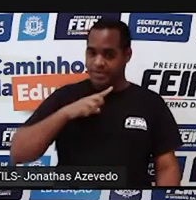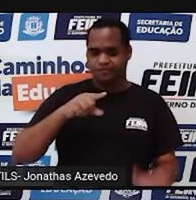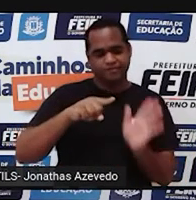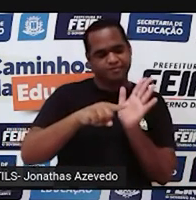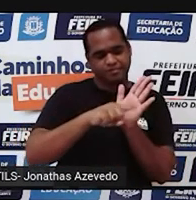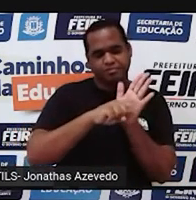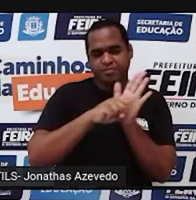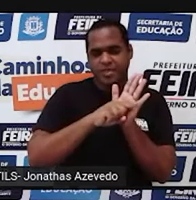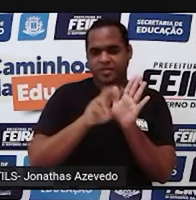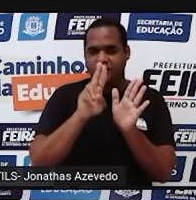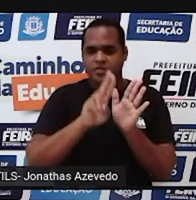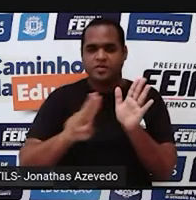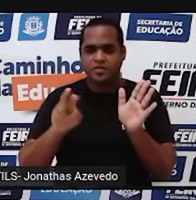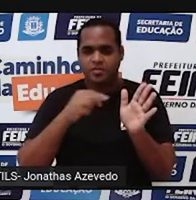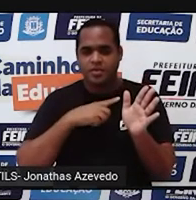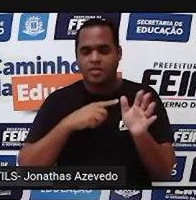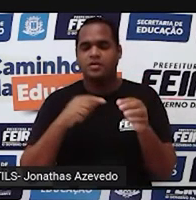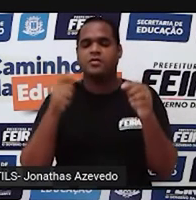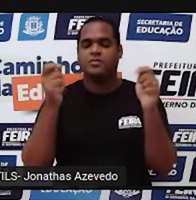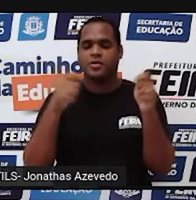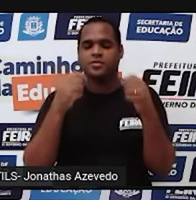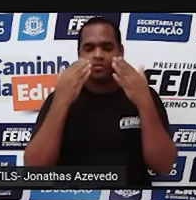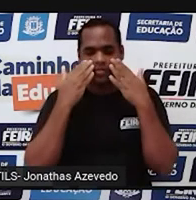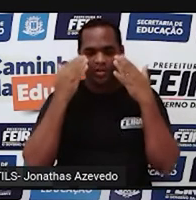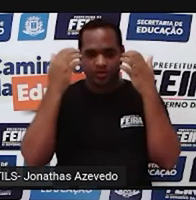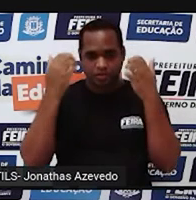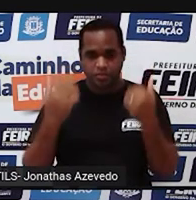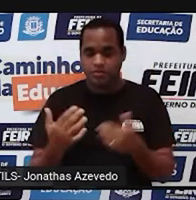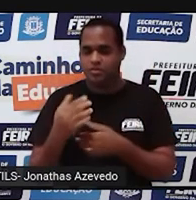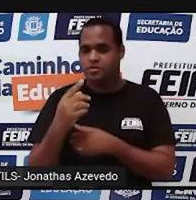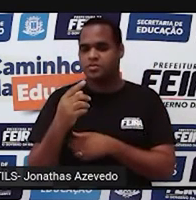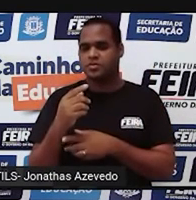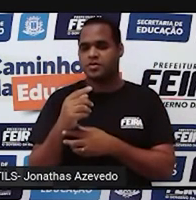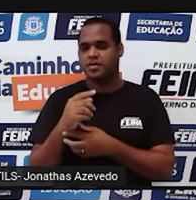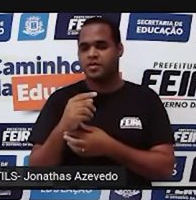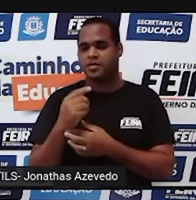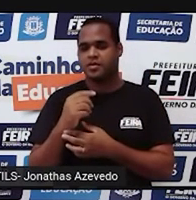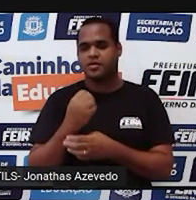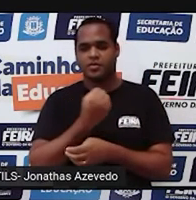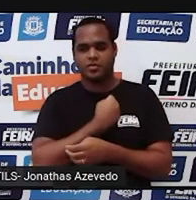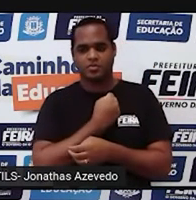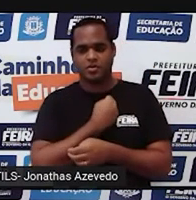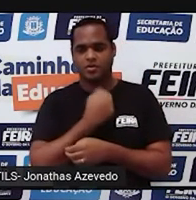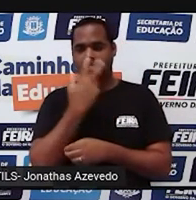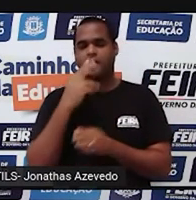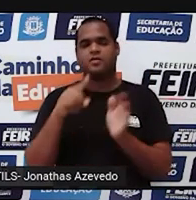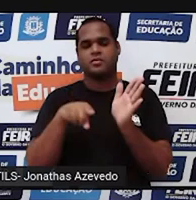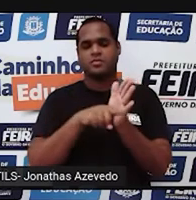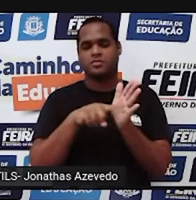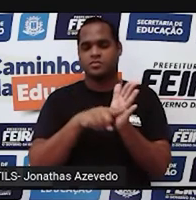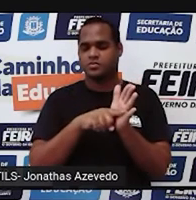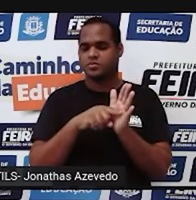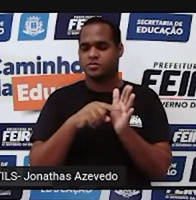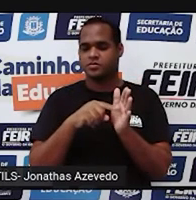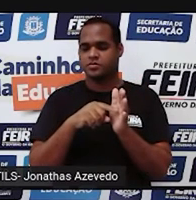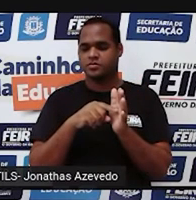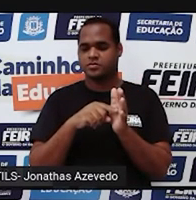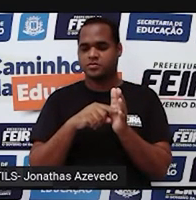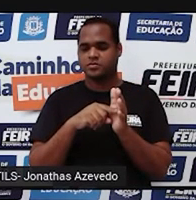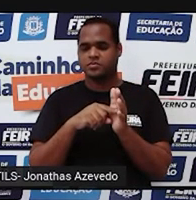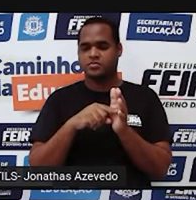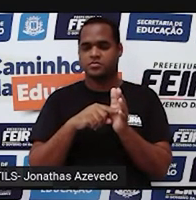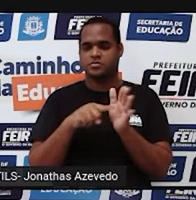menos para mostrar que aquele número ali é negativo. O que não tem sinal de menos